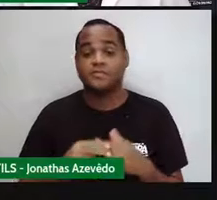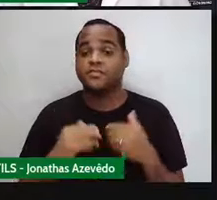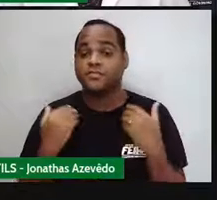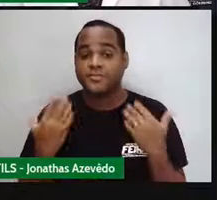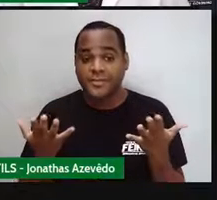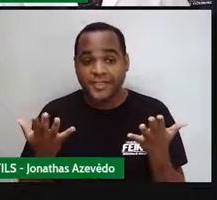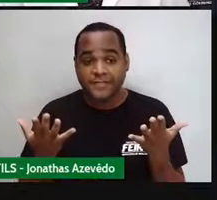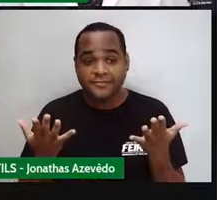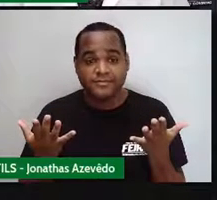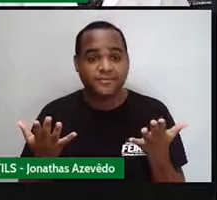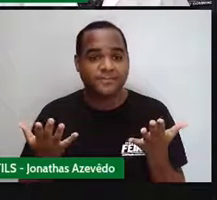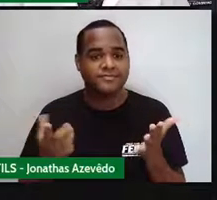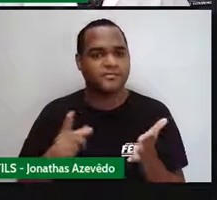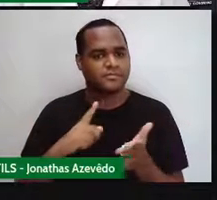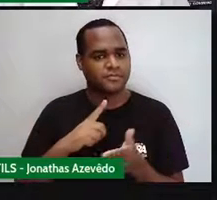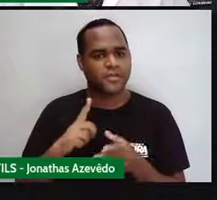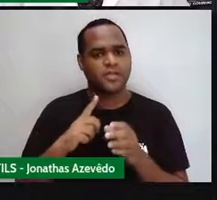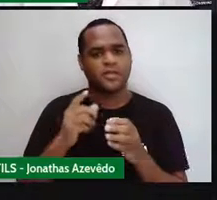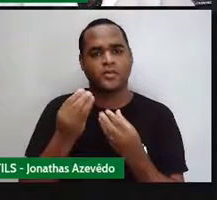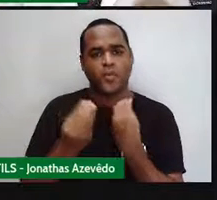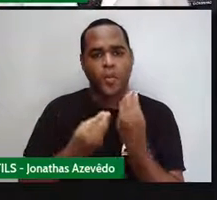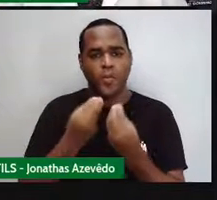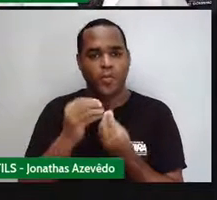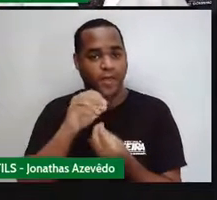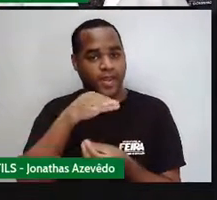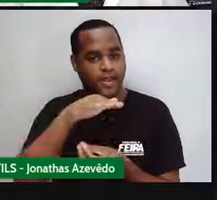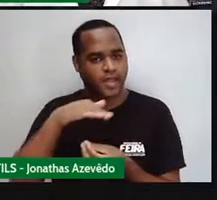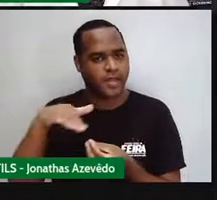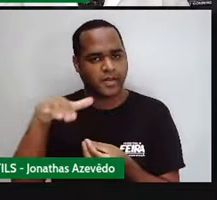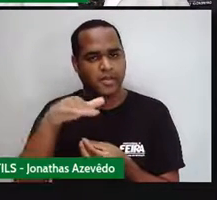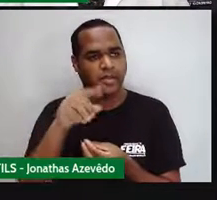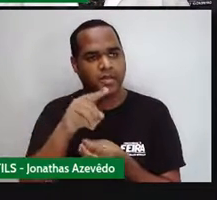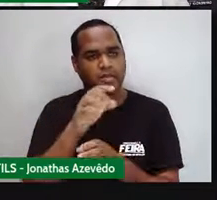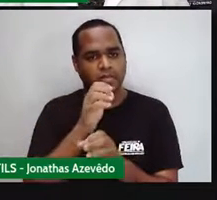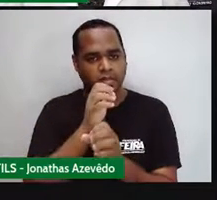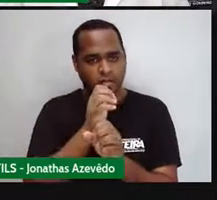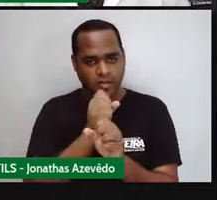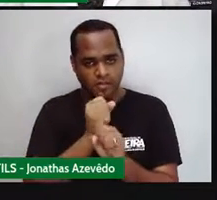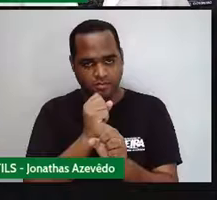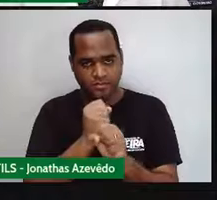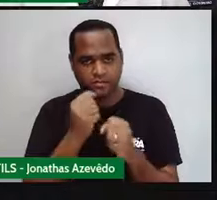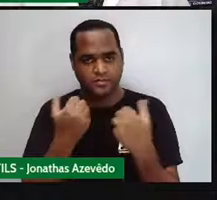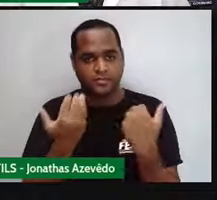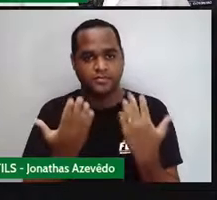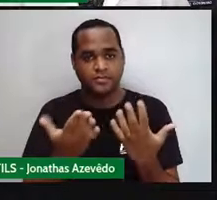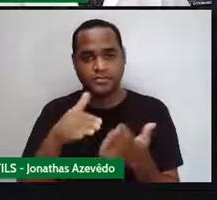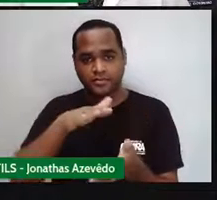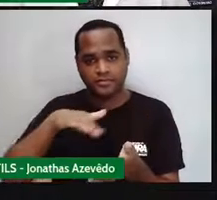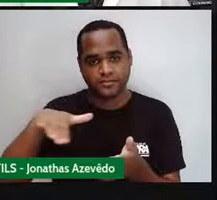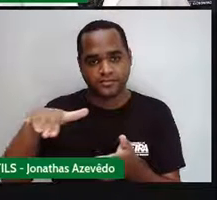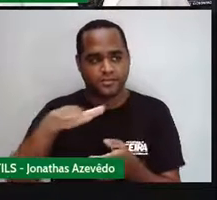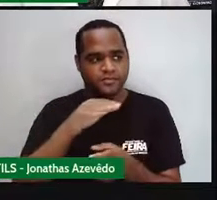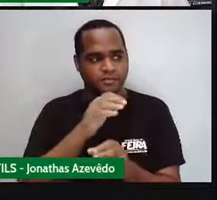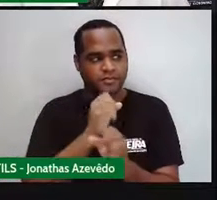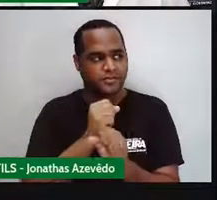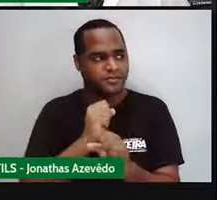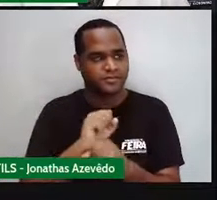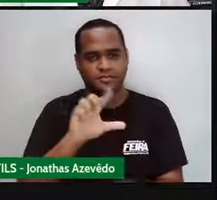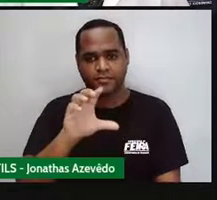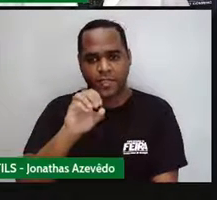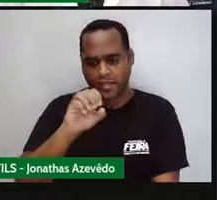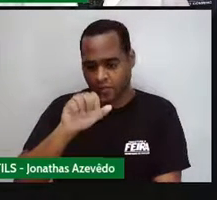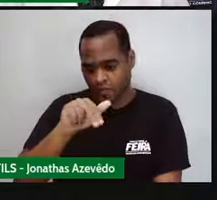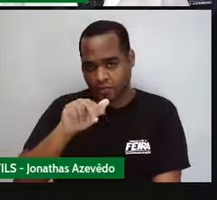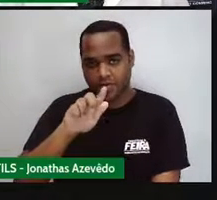por qual razão, por qual motivo, né, a área do losango ficou